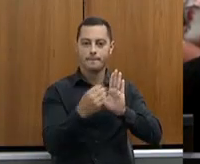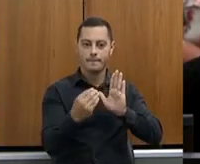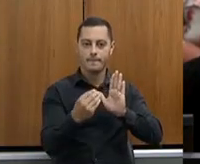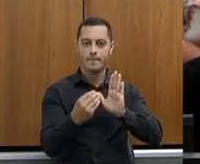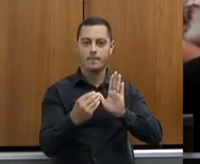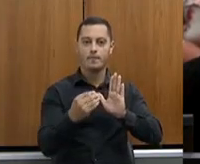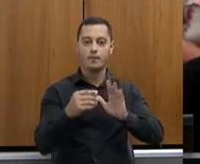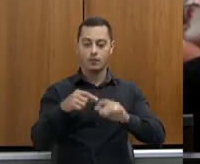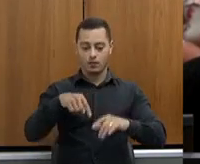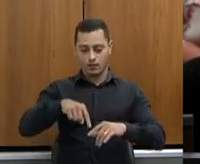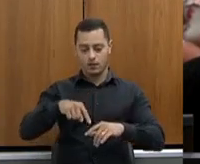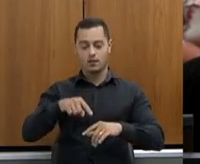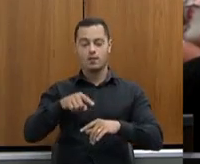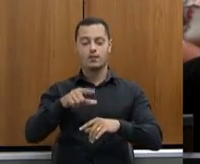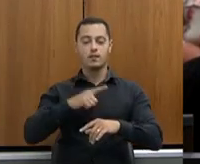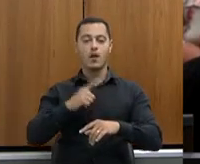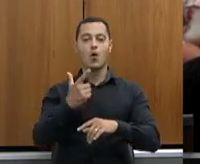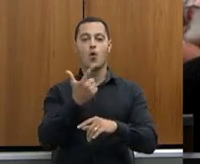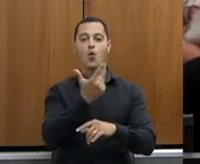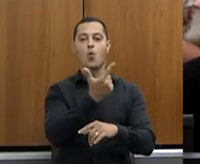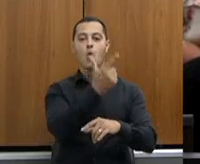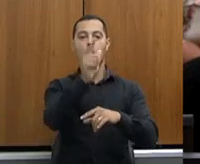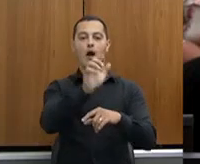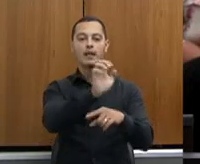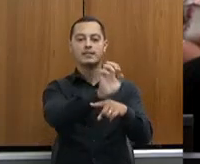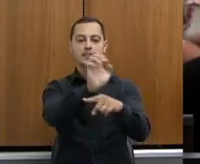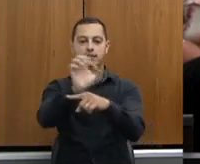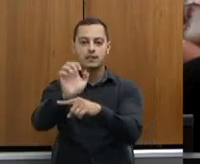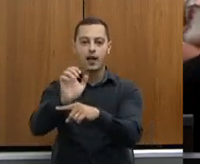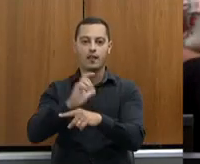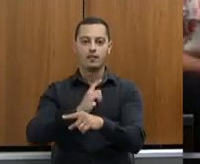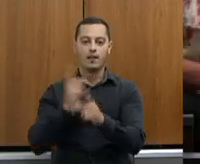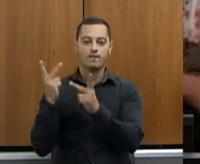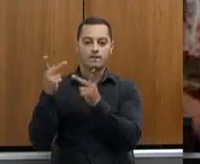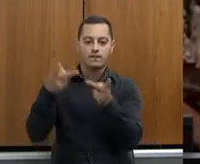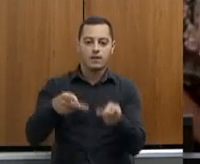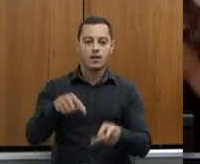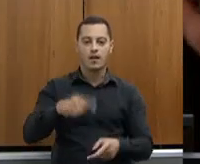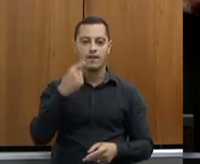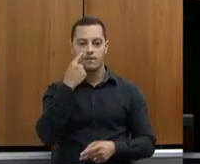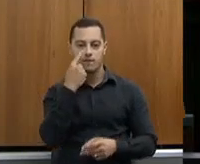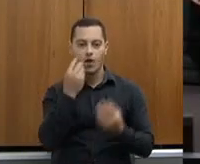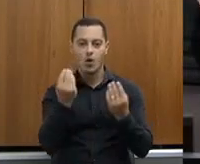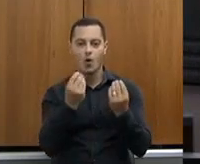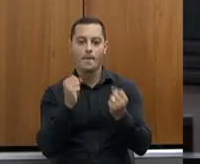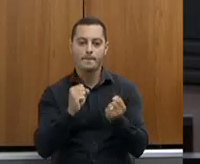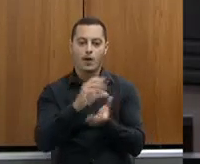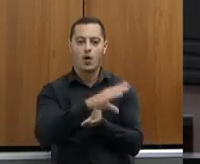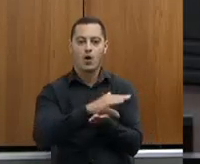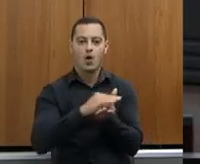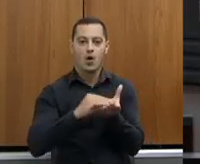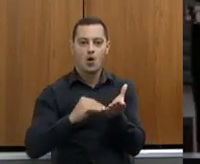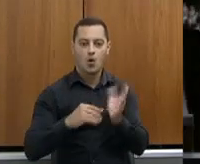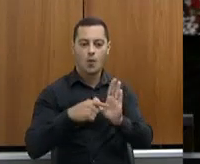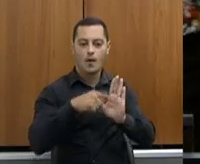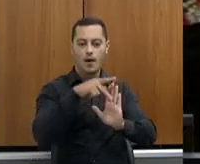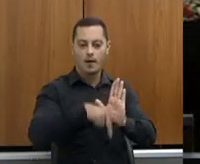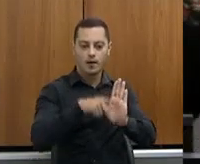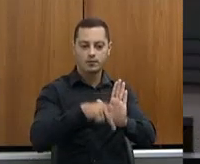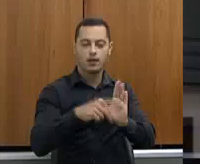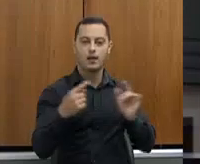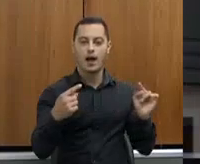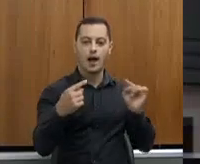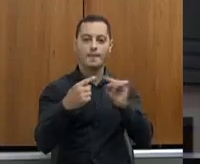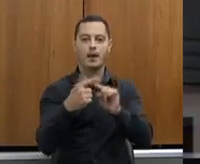outros estados, tem vindo aqui nos visitar para poder ver como isso pode ser copiado, de certa forma, e fomentado em outros